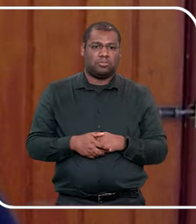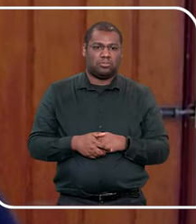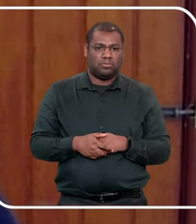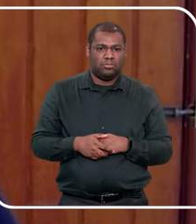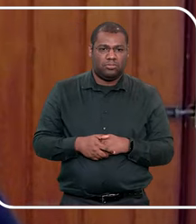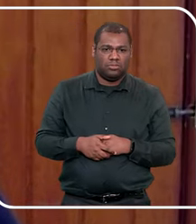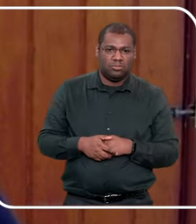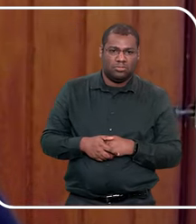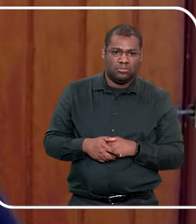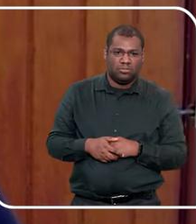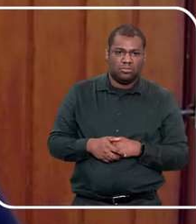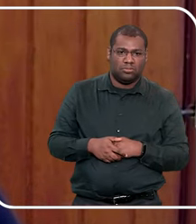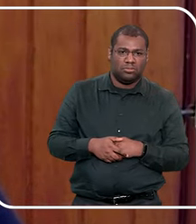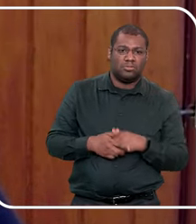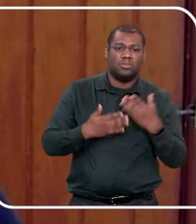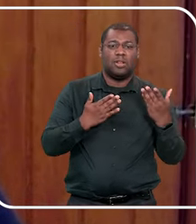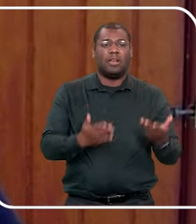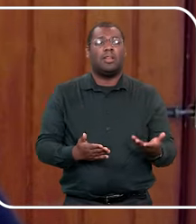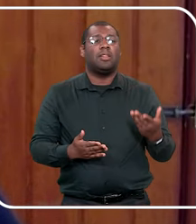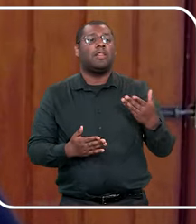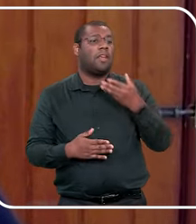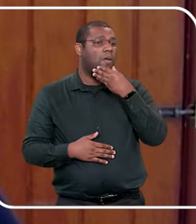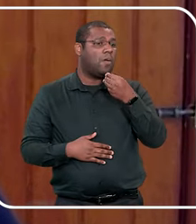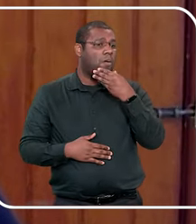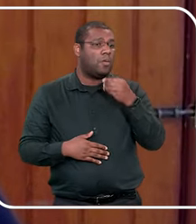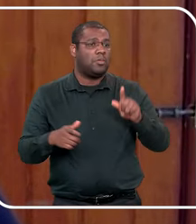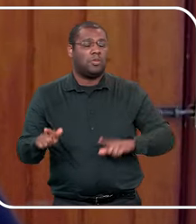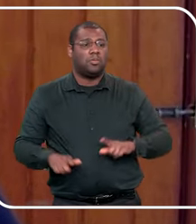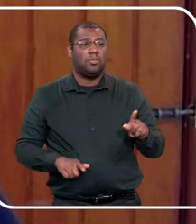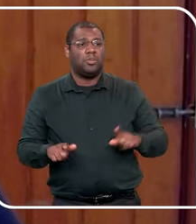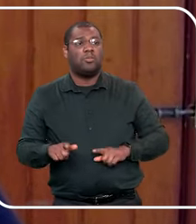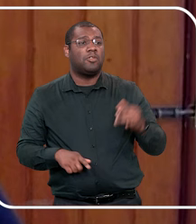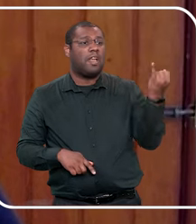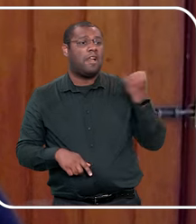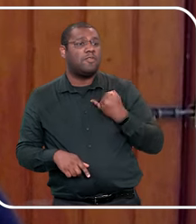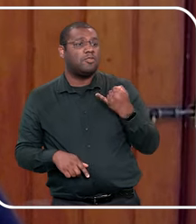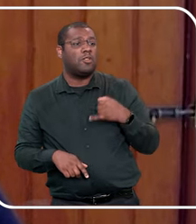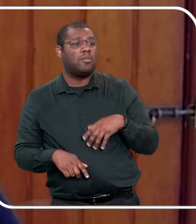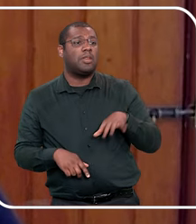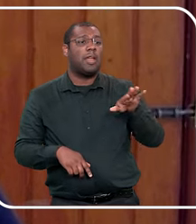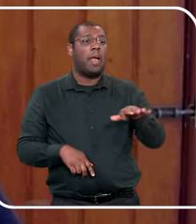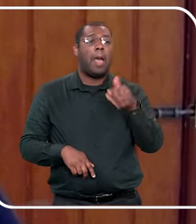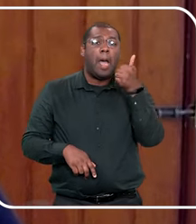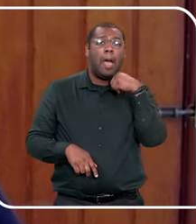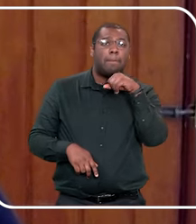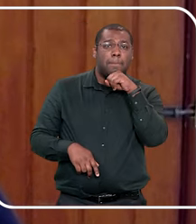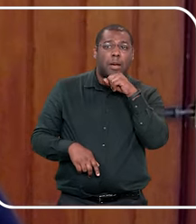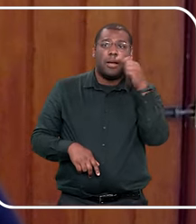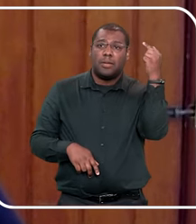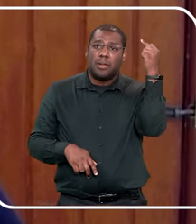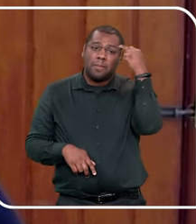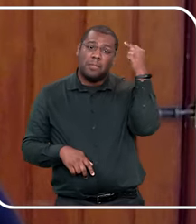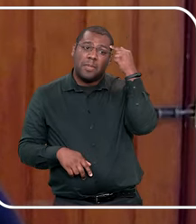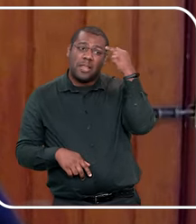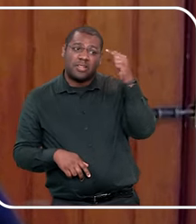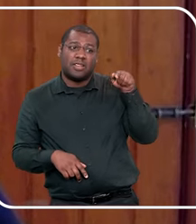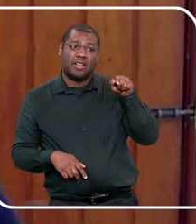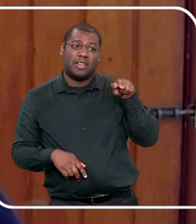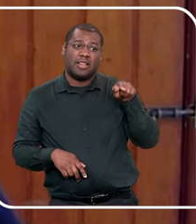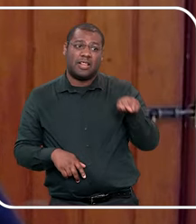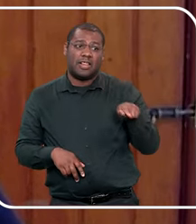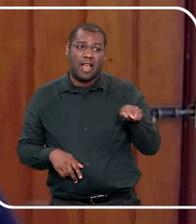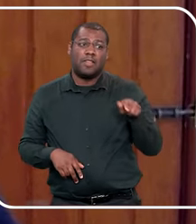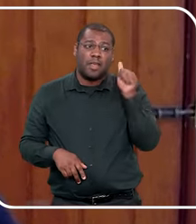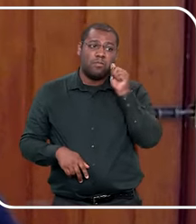primo dela me disse, e tia, ela tá doidinha, a mãe dela tava atrás do médico, porque acharam que ela é doida, aí